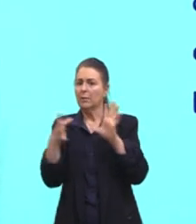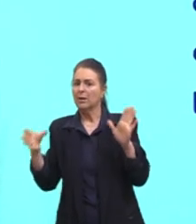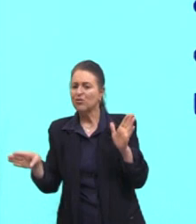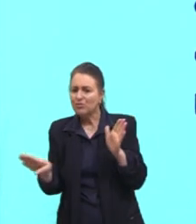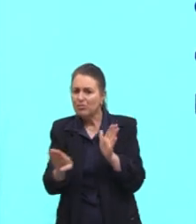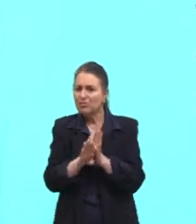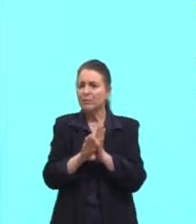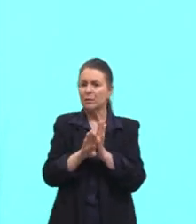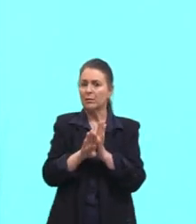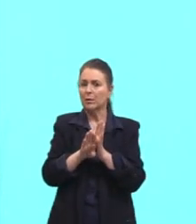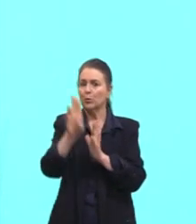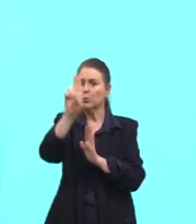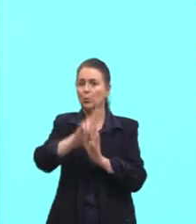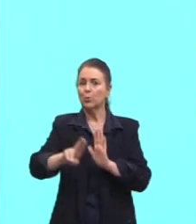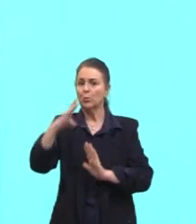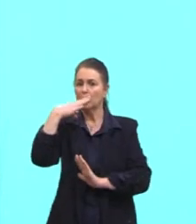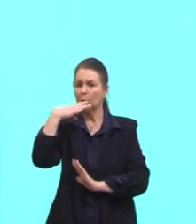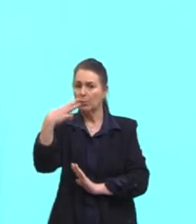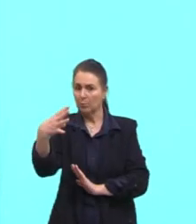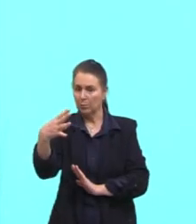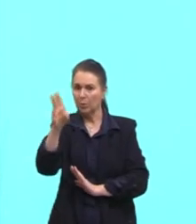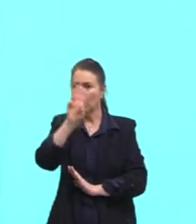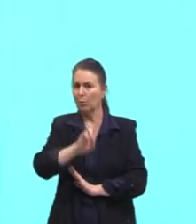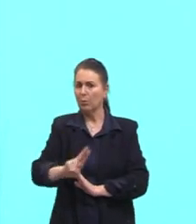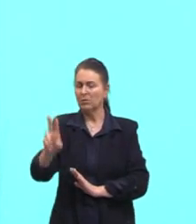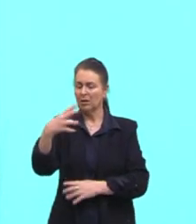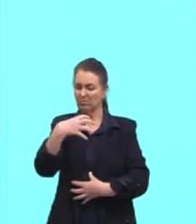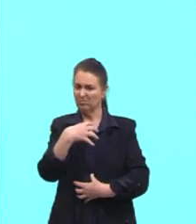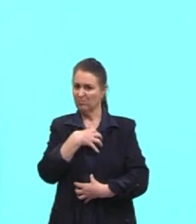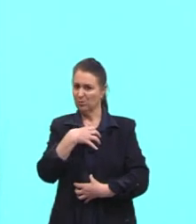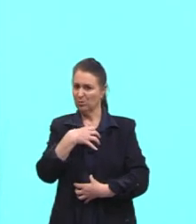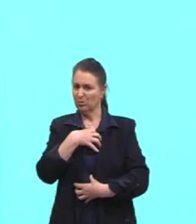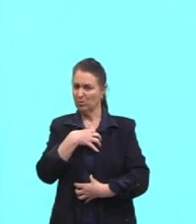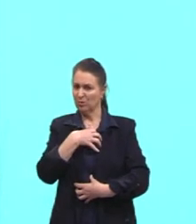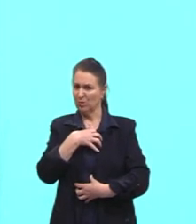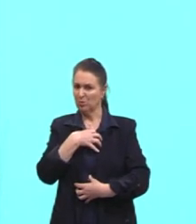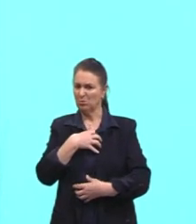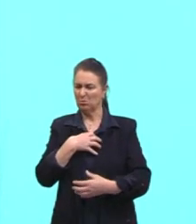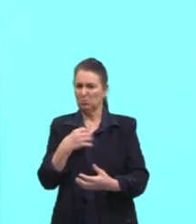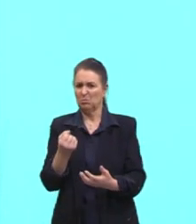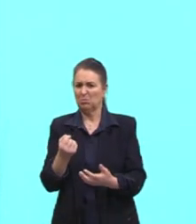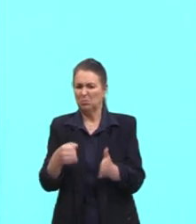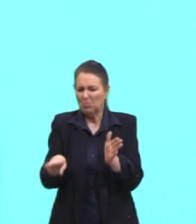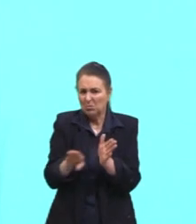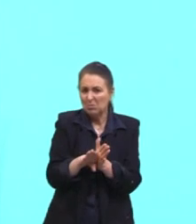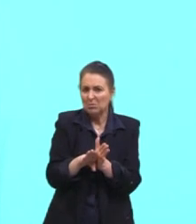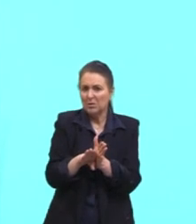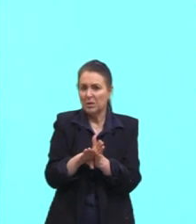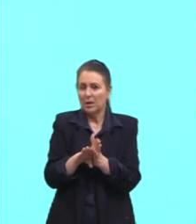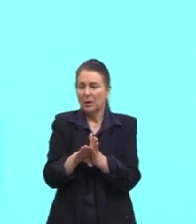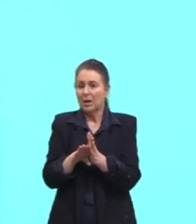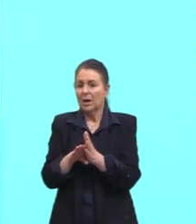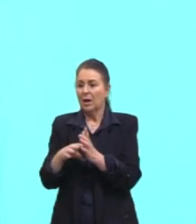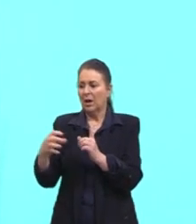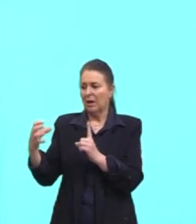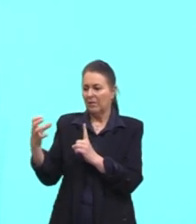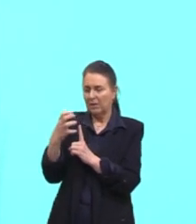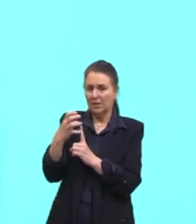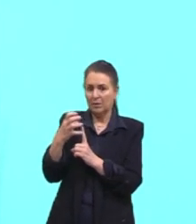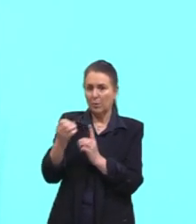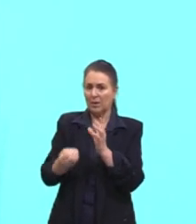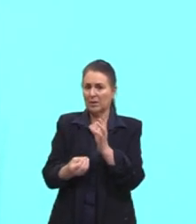da cor, até então utilizada de forma irrestrita, afetando a criação artística nacional?